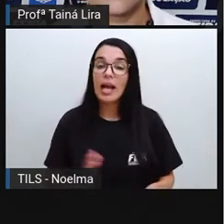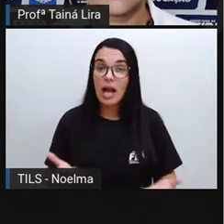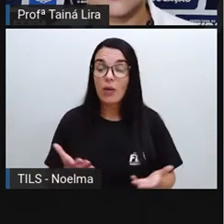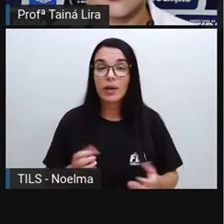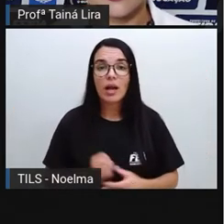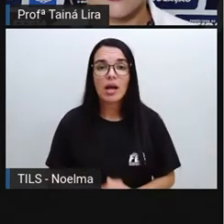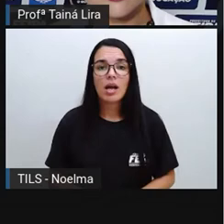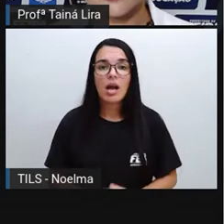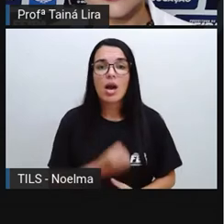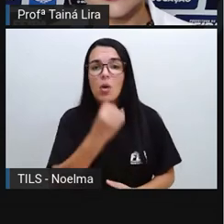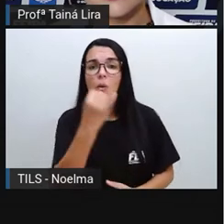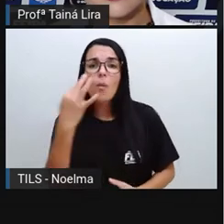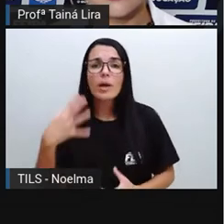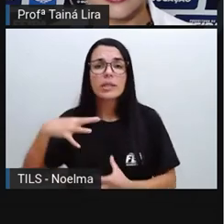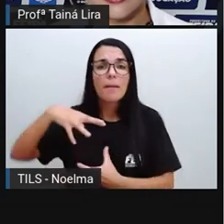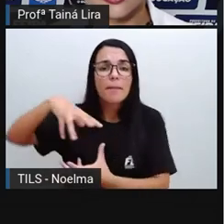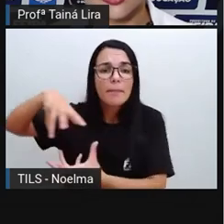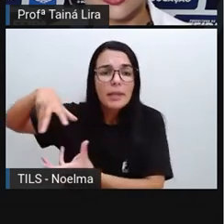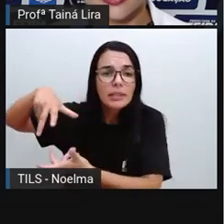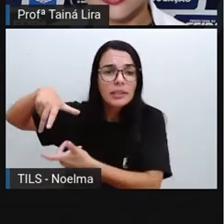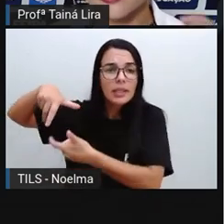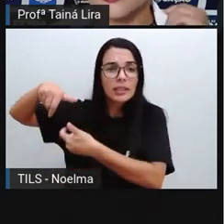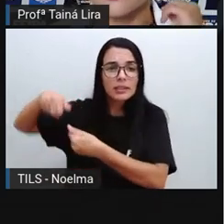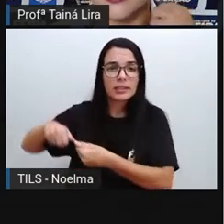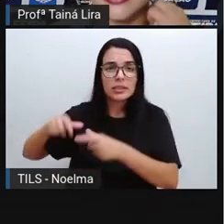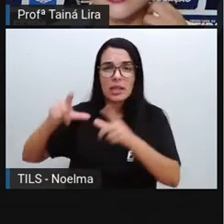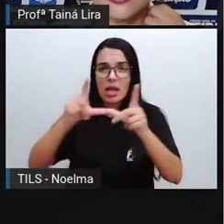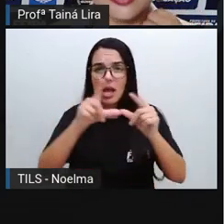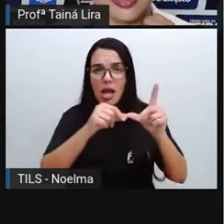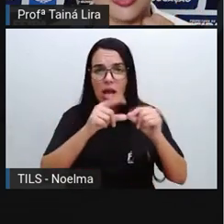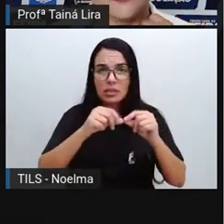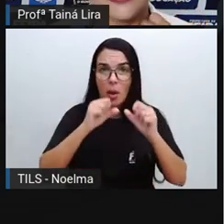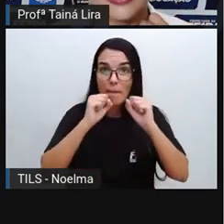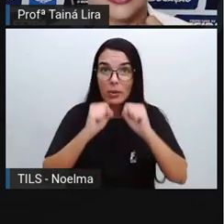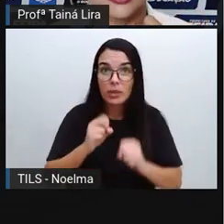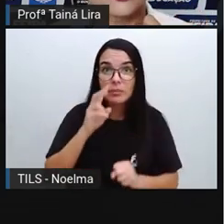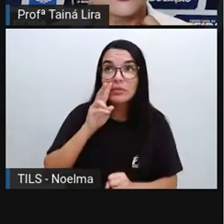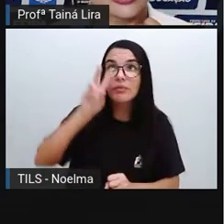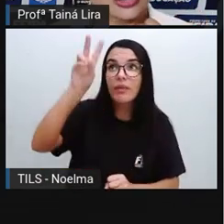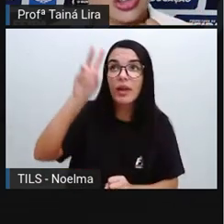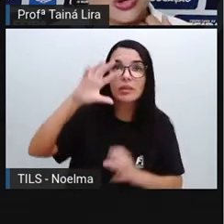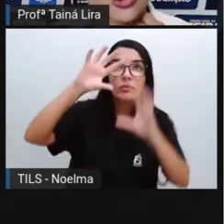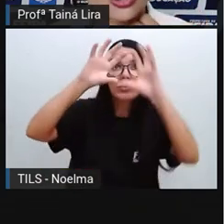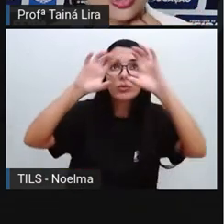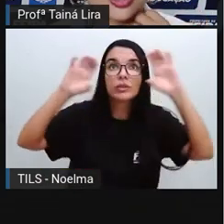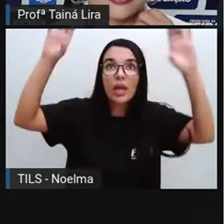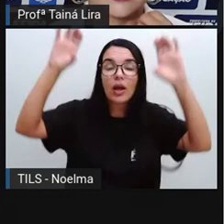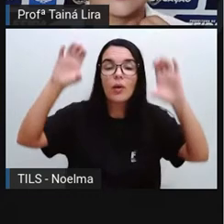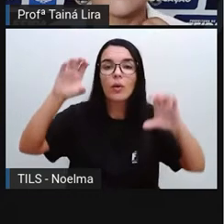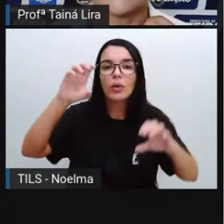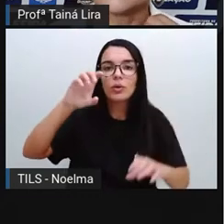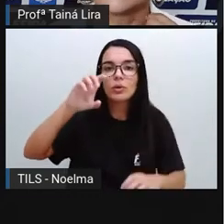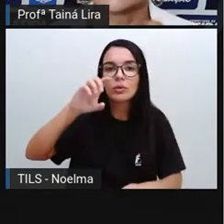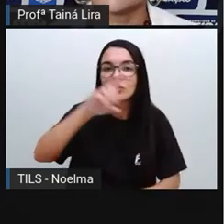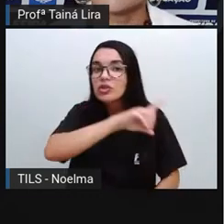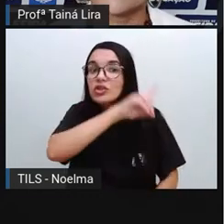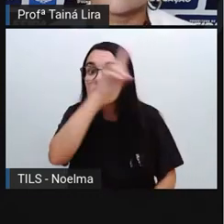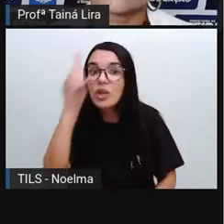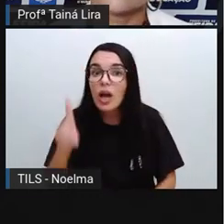Então, quais planetas e astros podemos ver no céu durante o dia? Então,